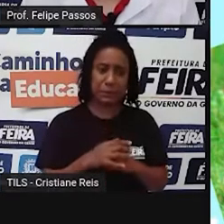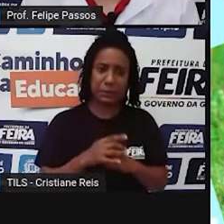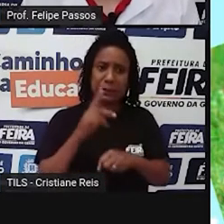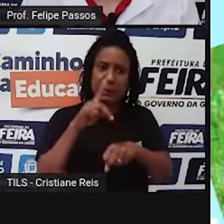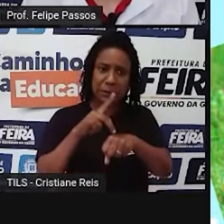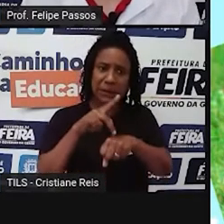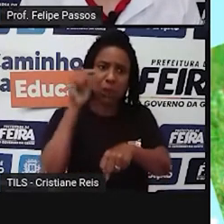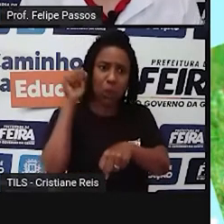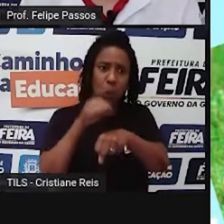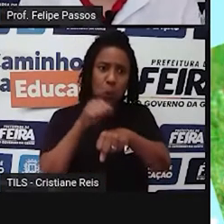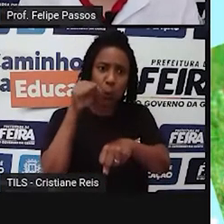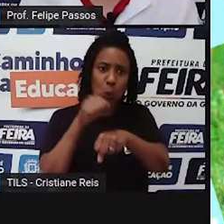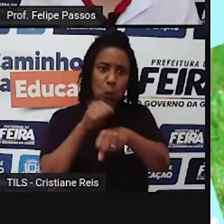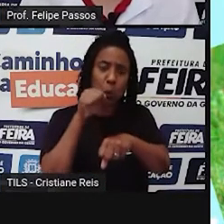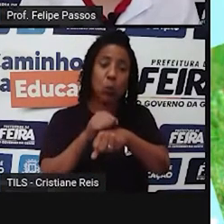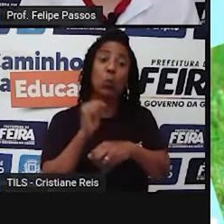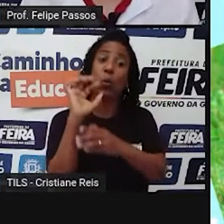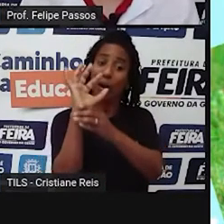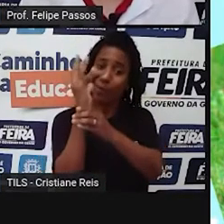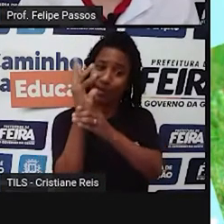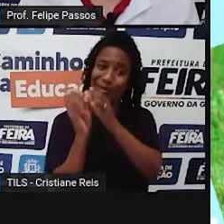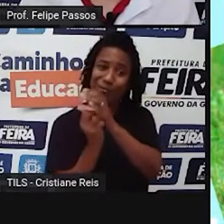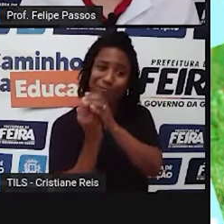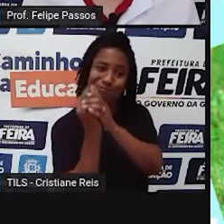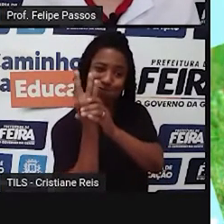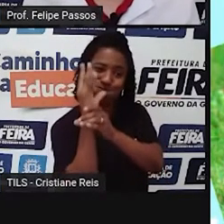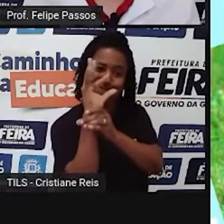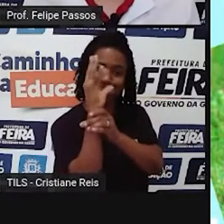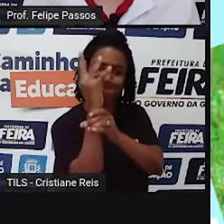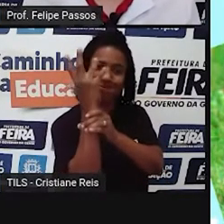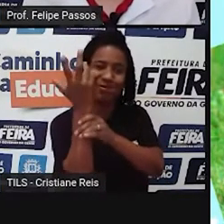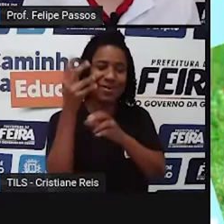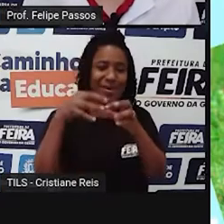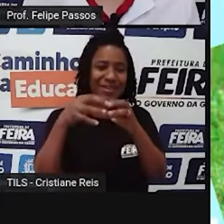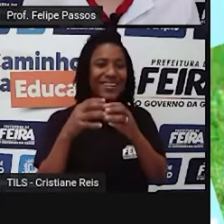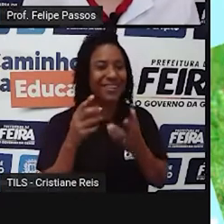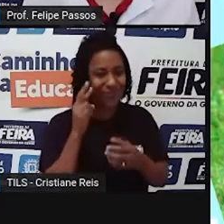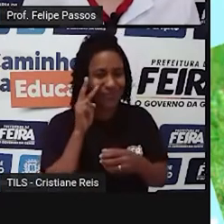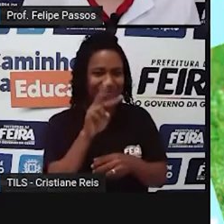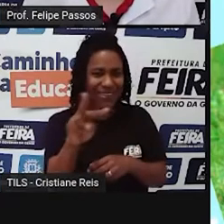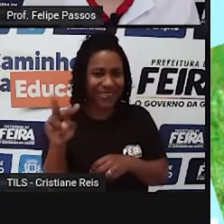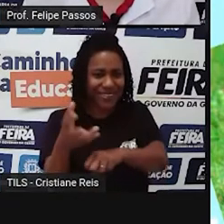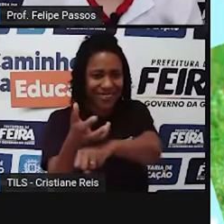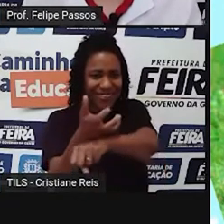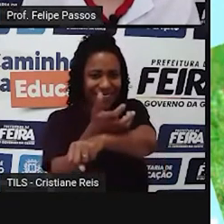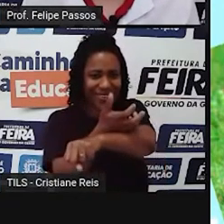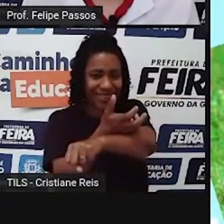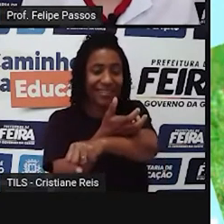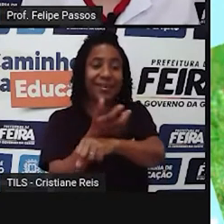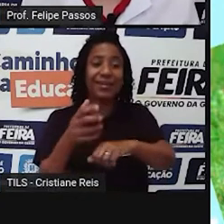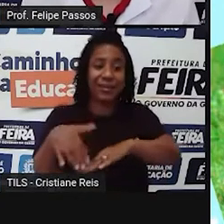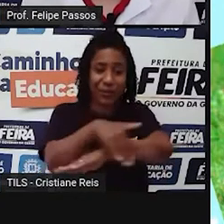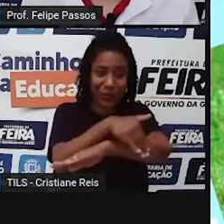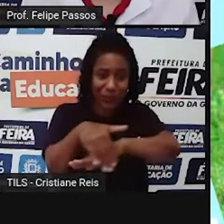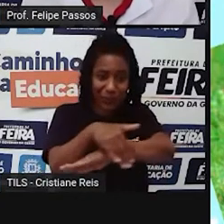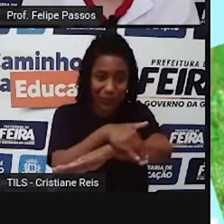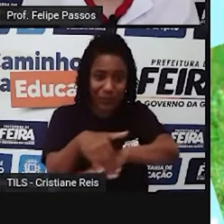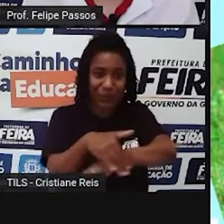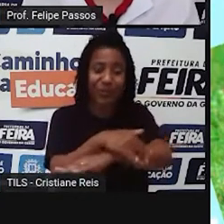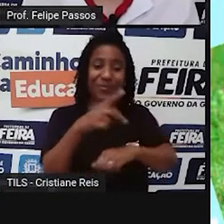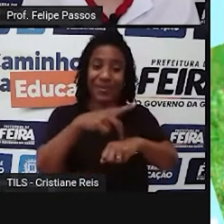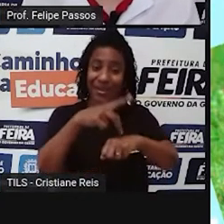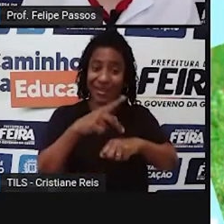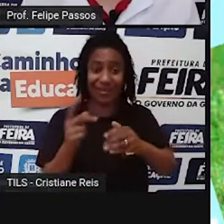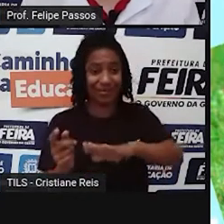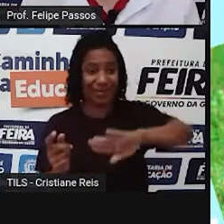planta sobreviver, né? A gente vê aí em todas as ruas matinhos que crescem no asfalto, que crescem nas paredes, crescem nas